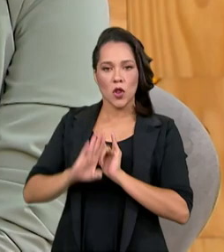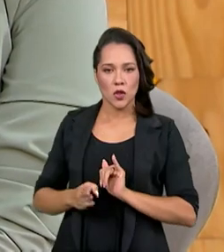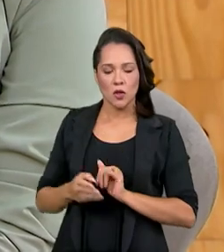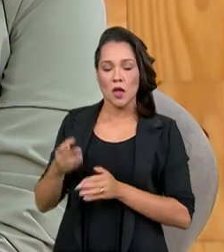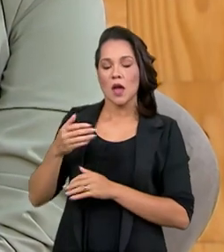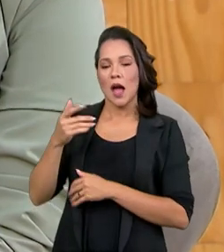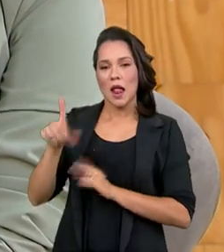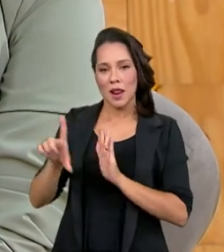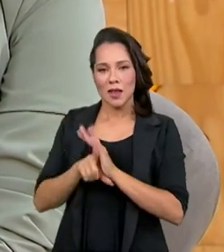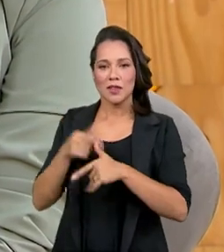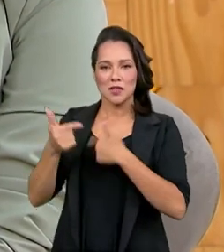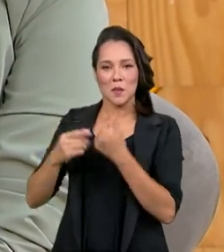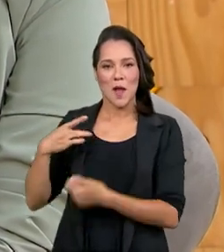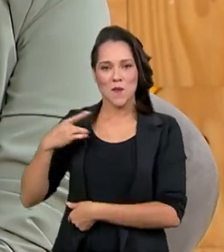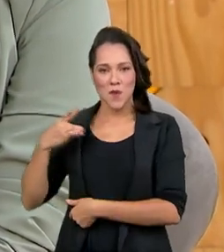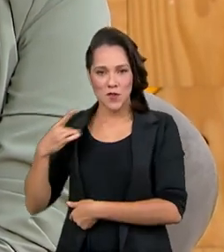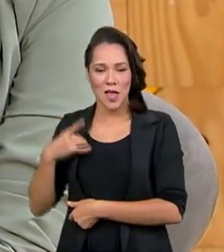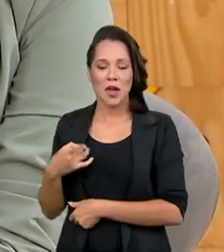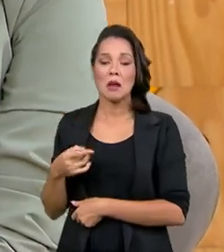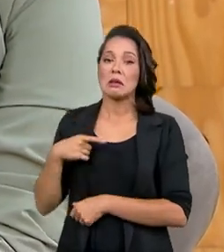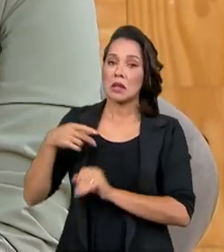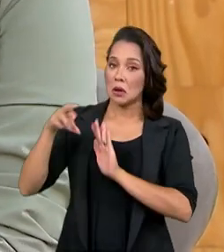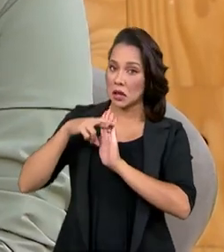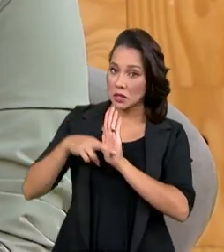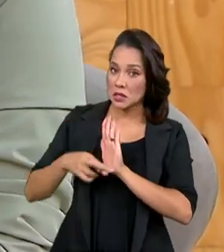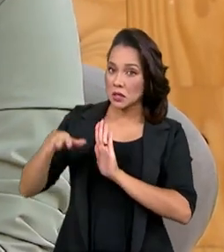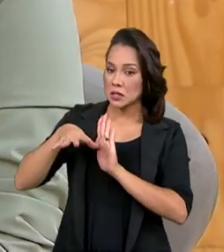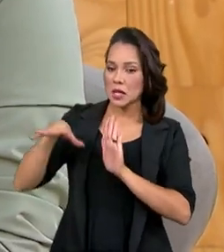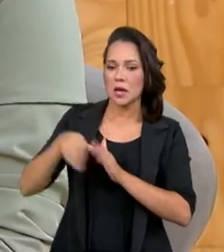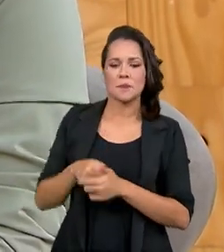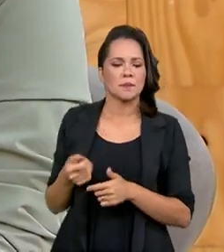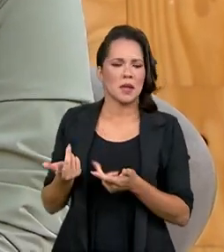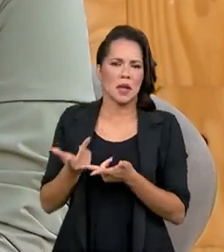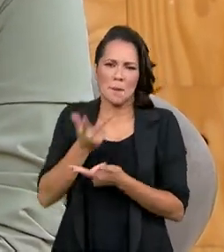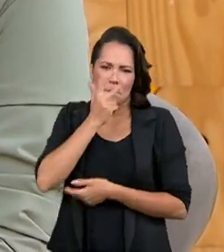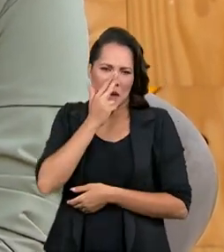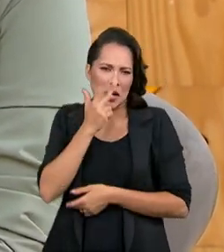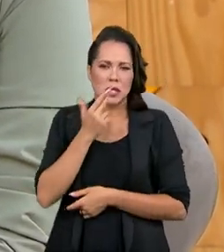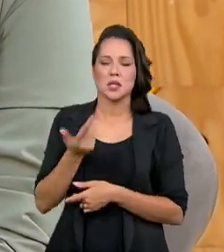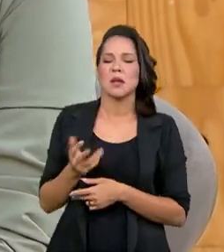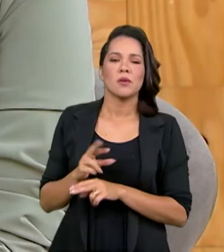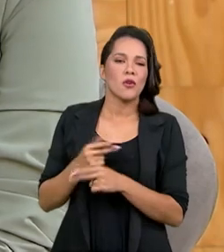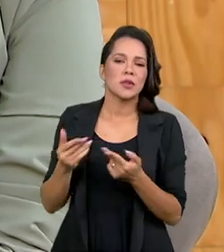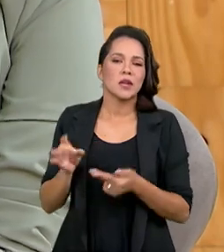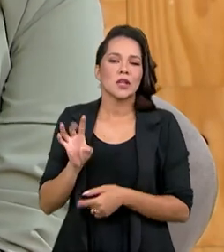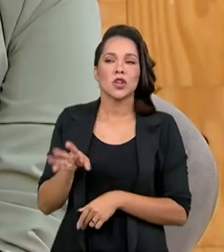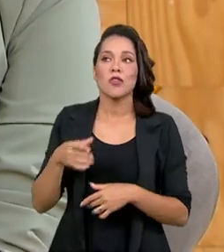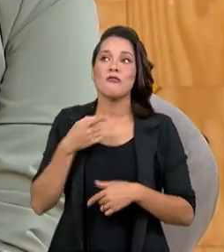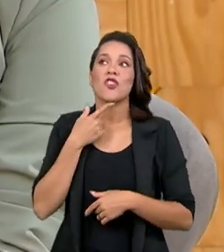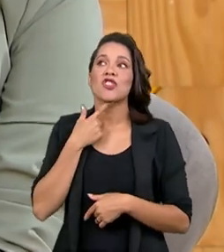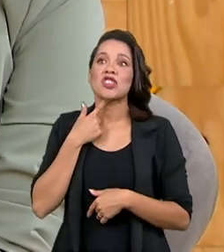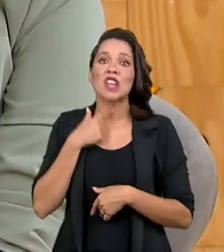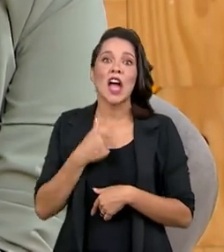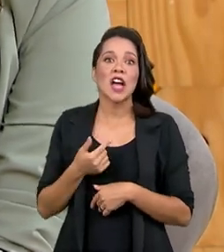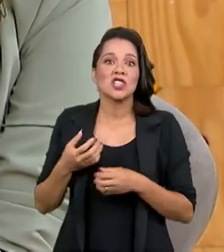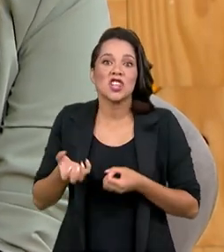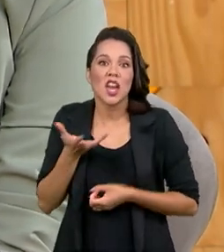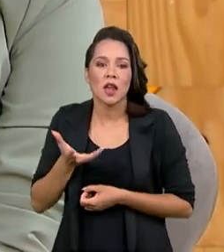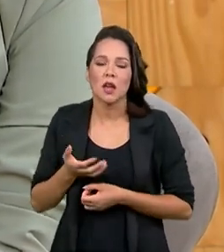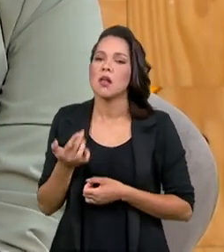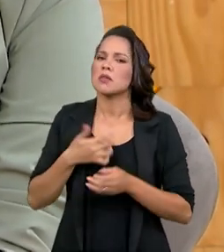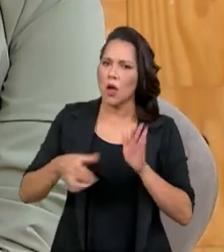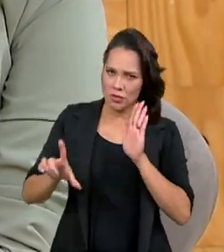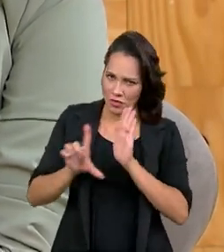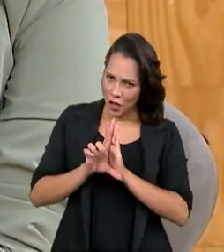regula esse setor, que parece que é uma coisa, assim, muito só da espontaneidade das pessoas, mas não, tem